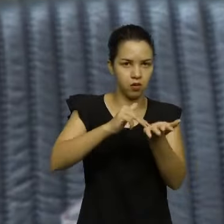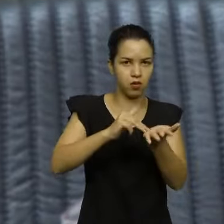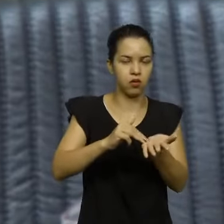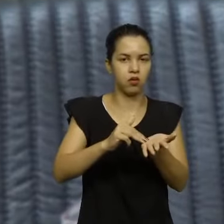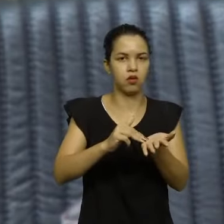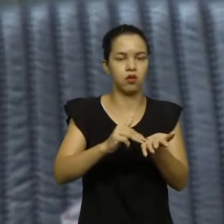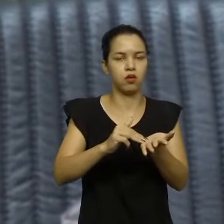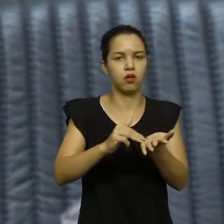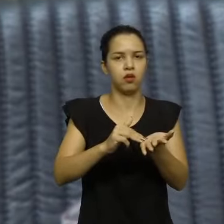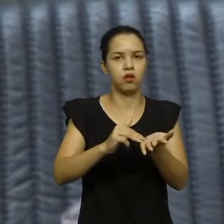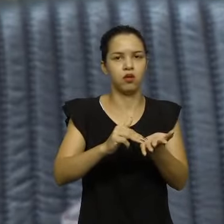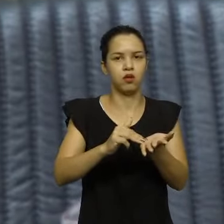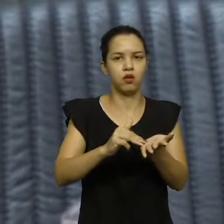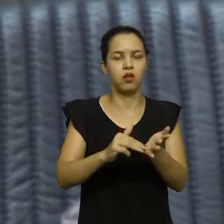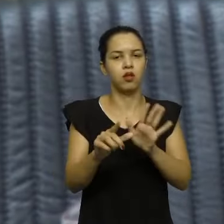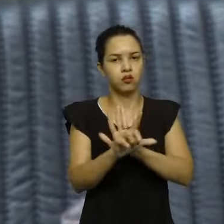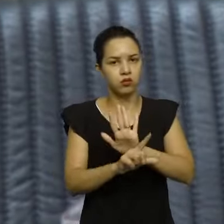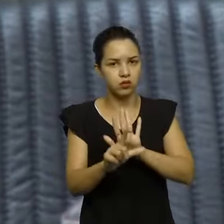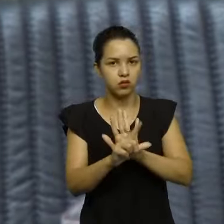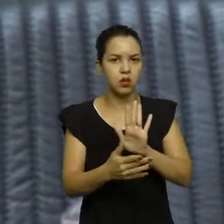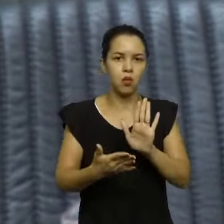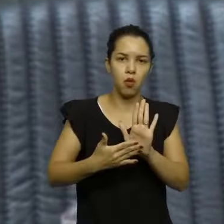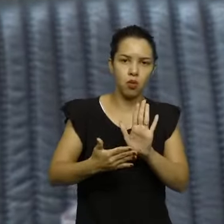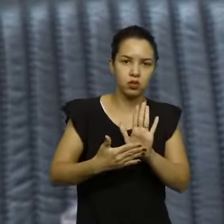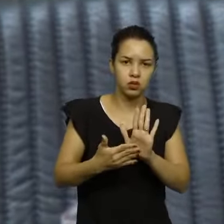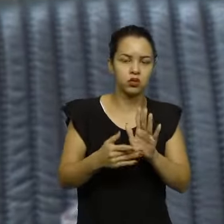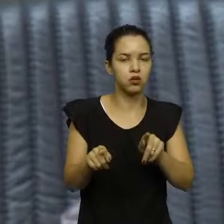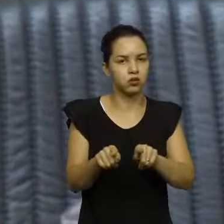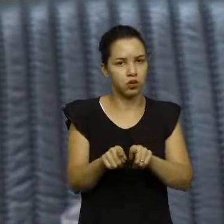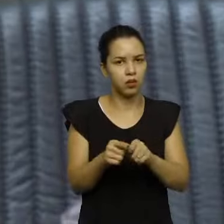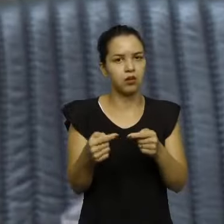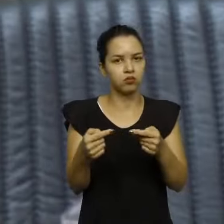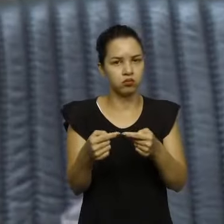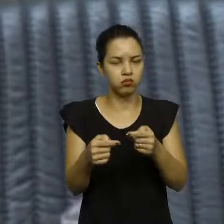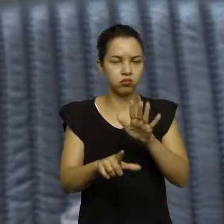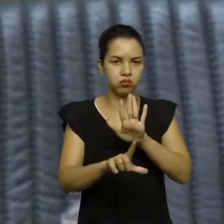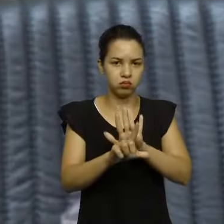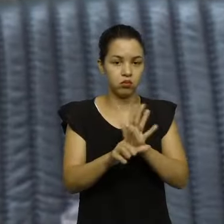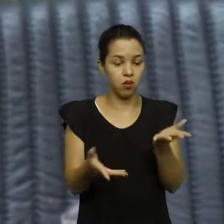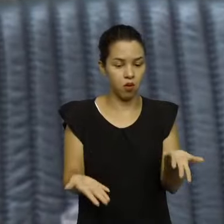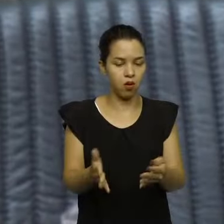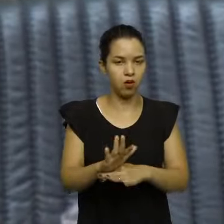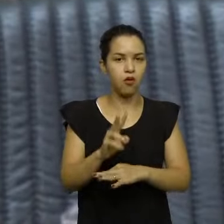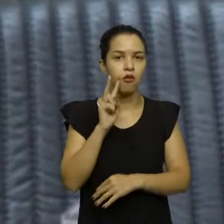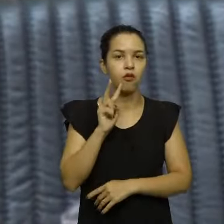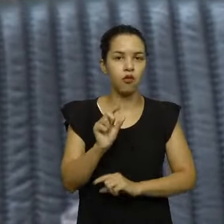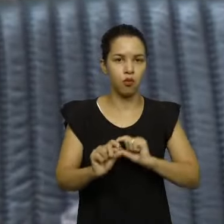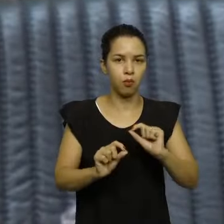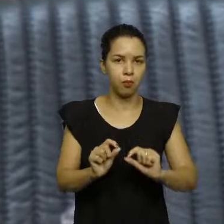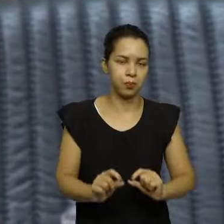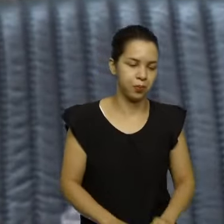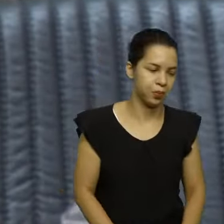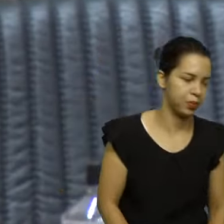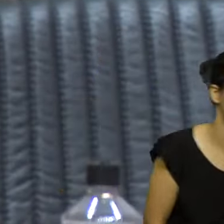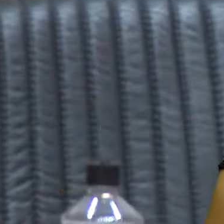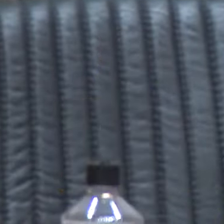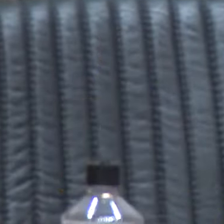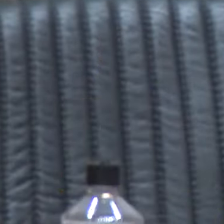proposições também legais. E, nesta tarde, eu vejo aqui, está na ordem do dia,